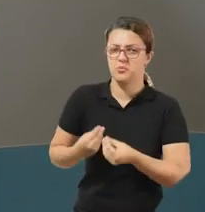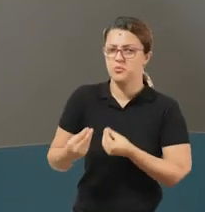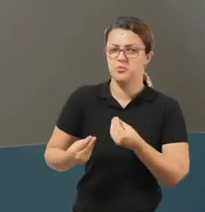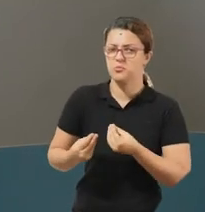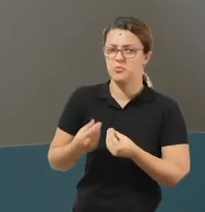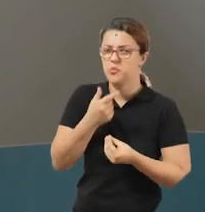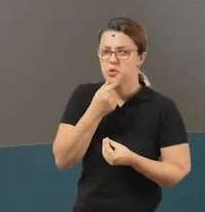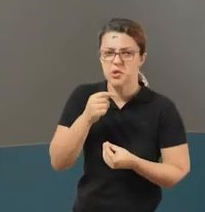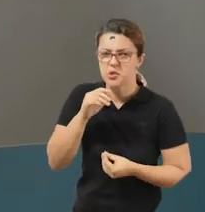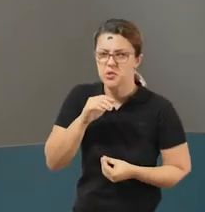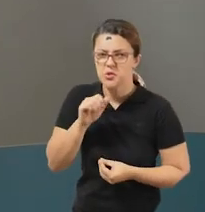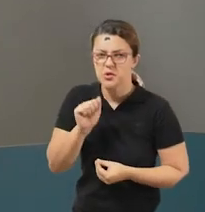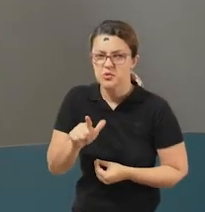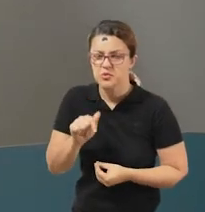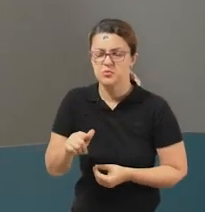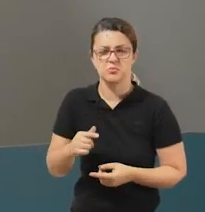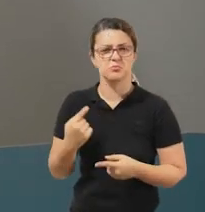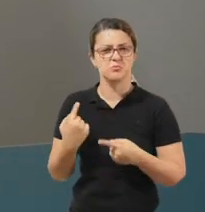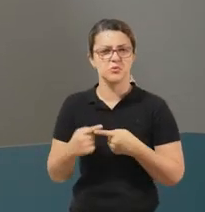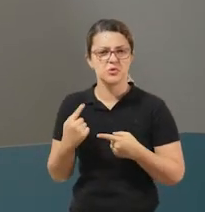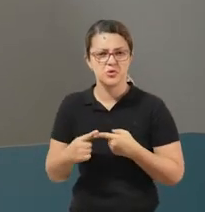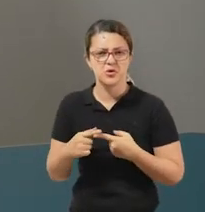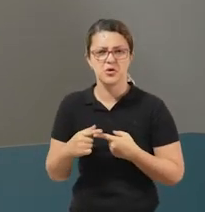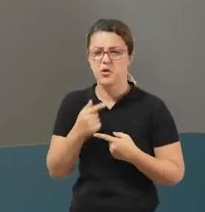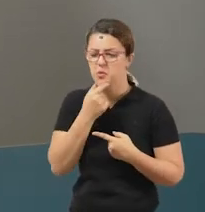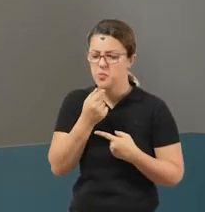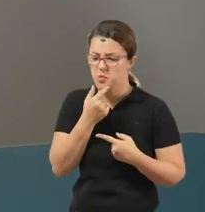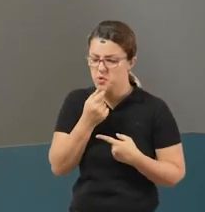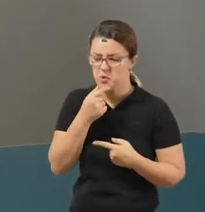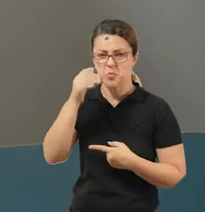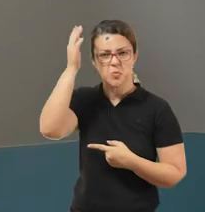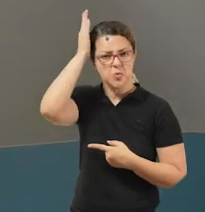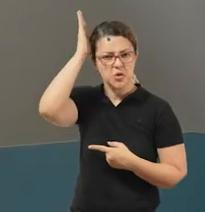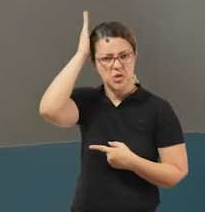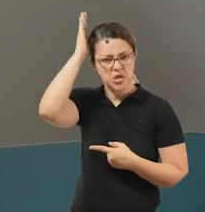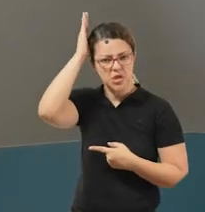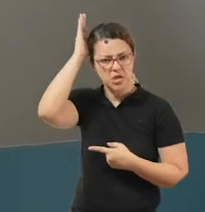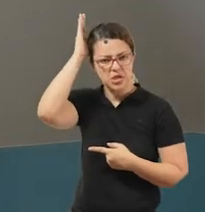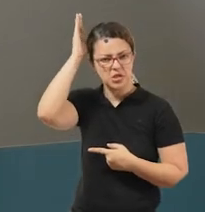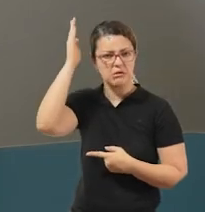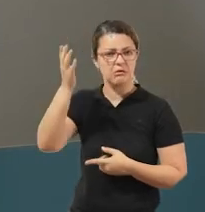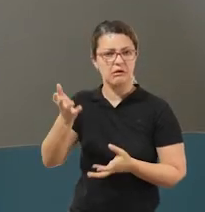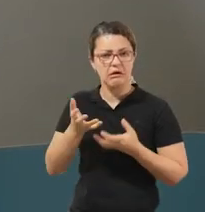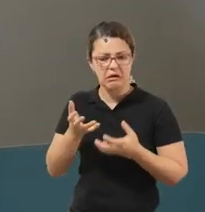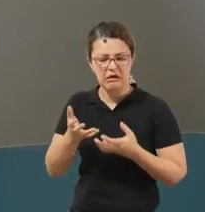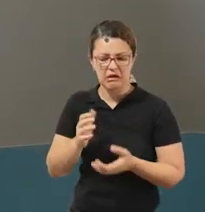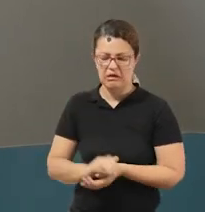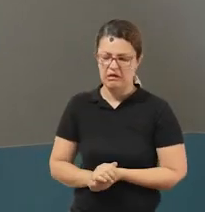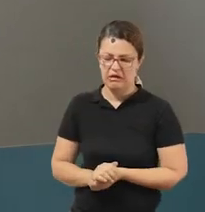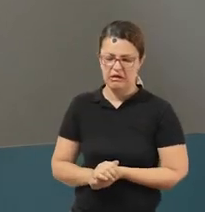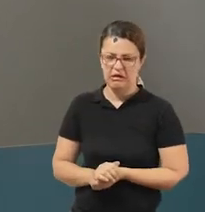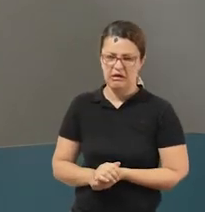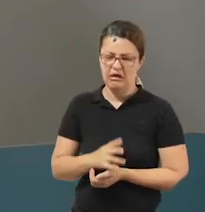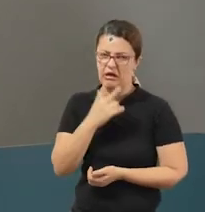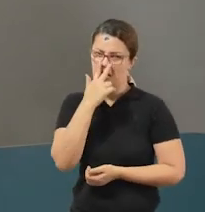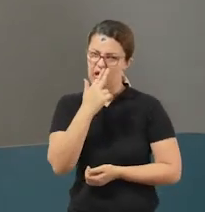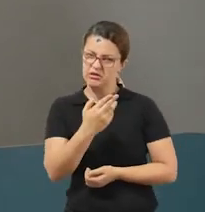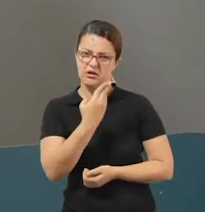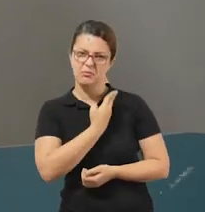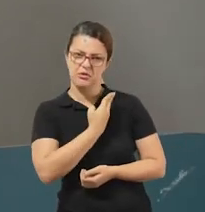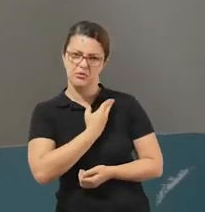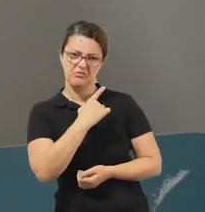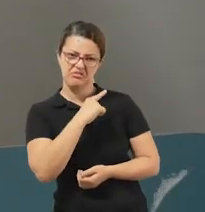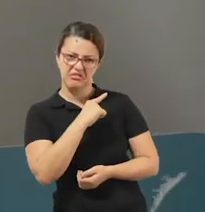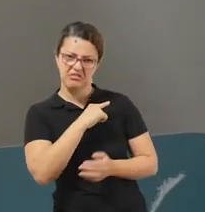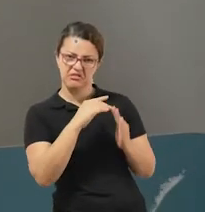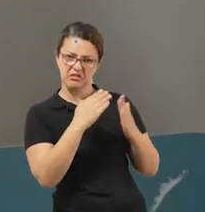Azul? Por que o Menino Azul quer um burrinho? Será que ele tem amigos na escola? Ou será que ele quer um burrinho porque ele